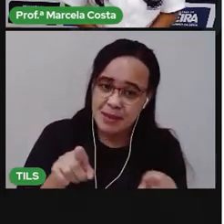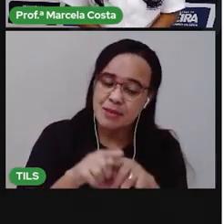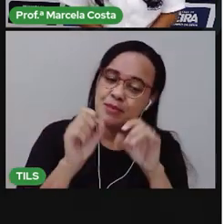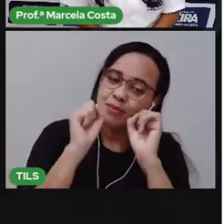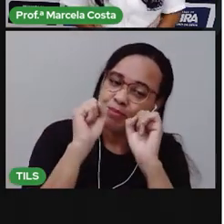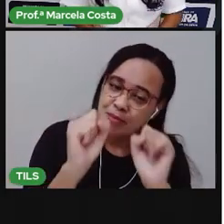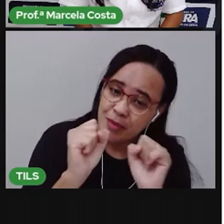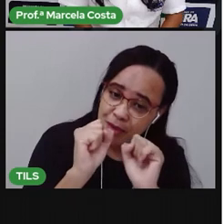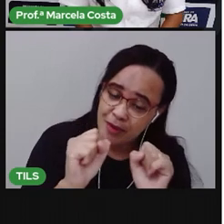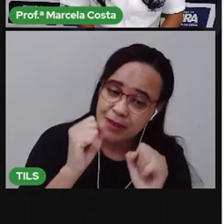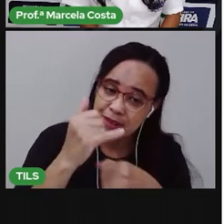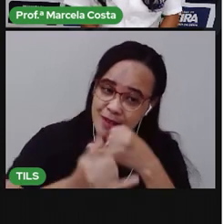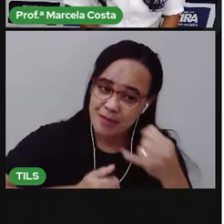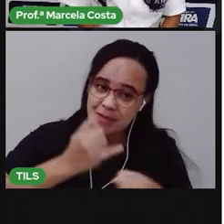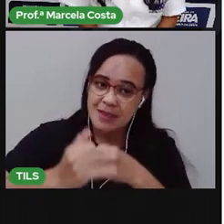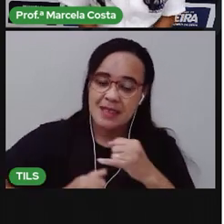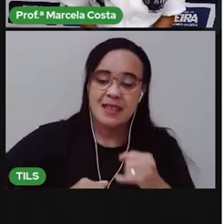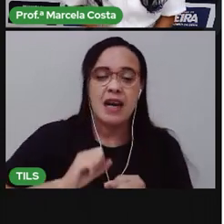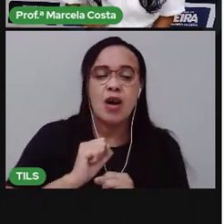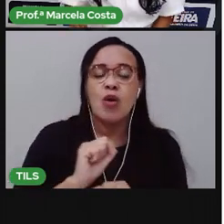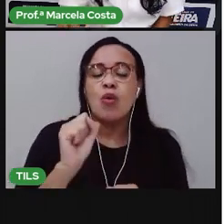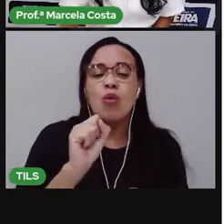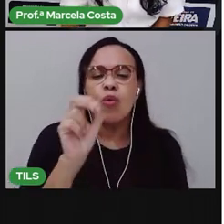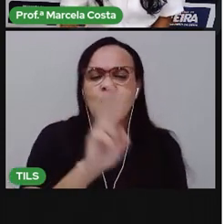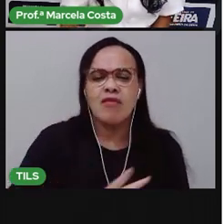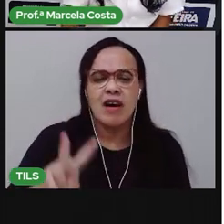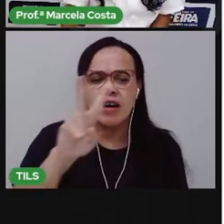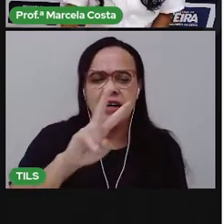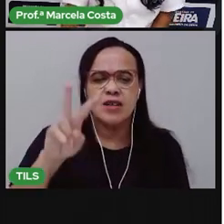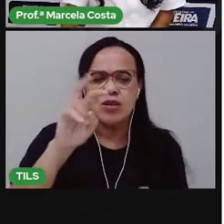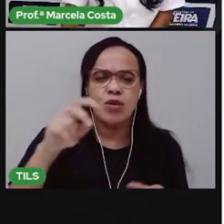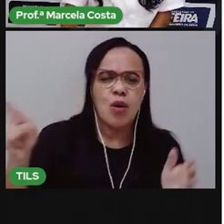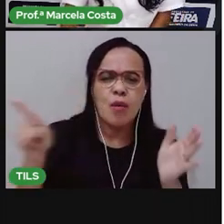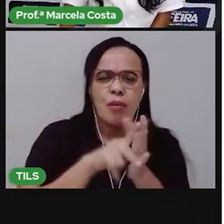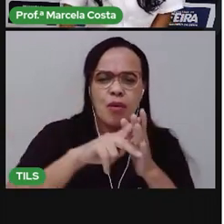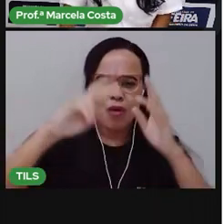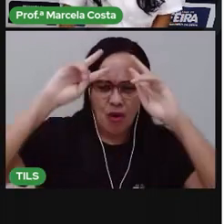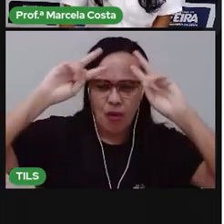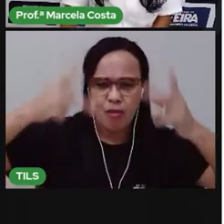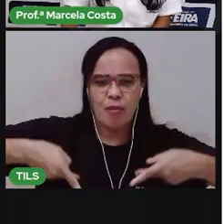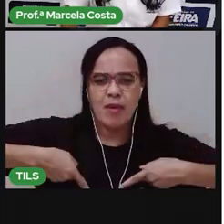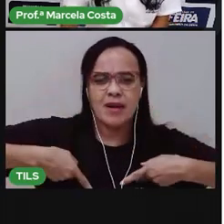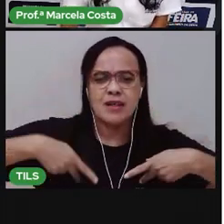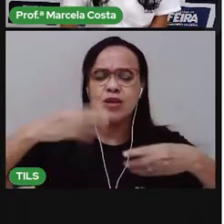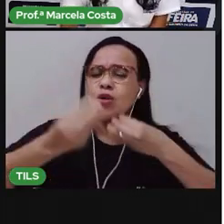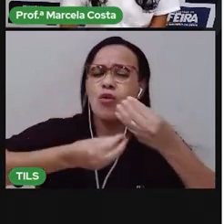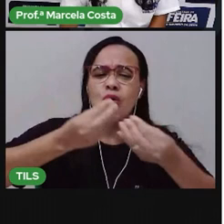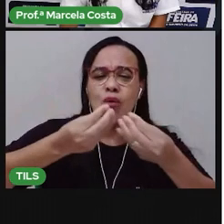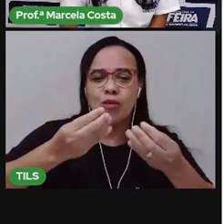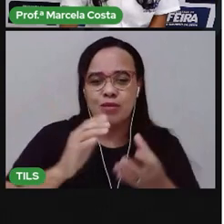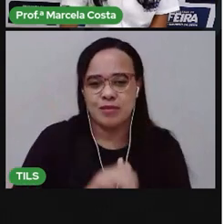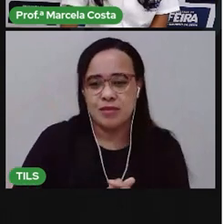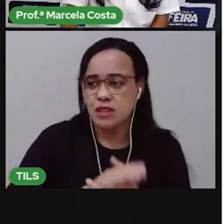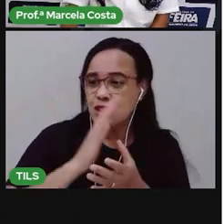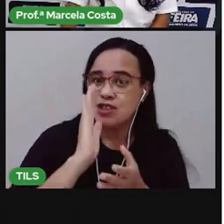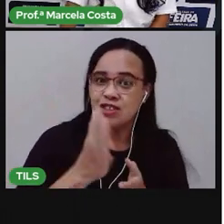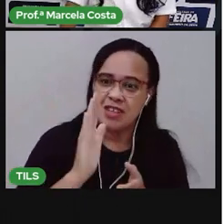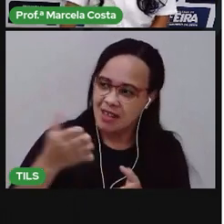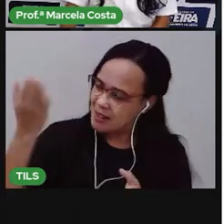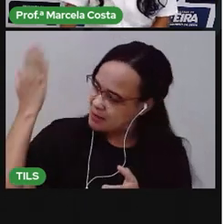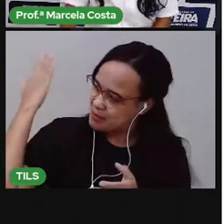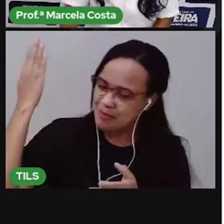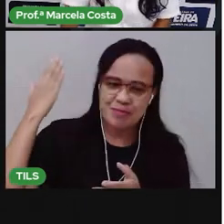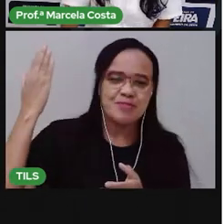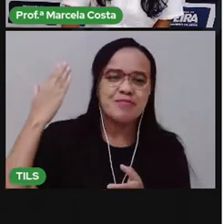por meio das brincadeiras, gente aprende alguns valores. Os valores humanos que a gente já trabalhou nas nossas aulas,